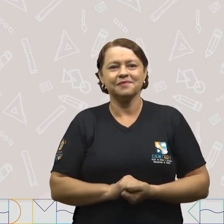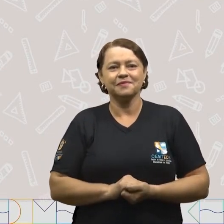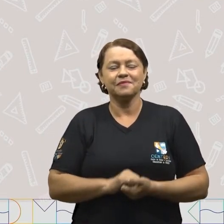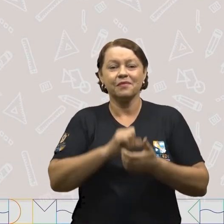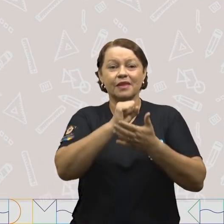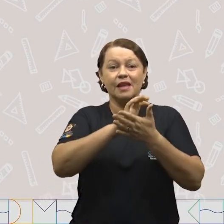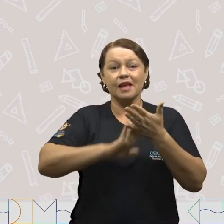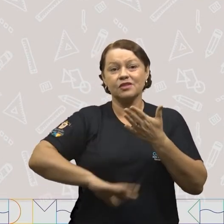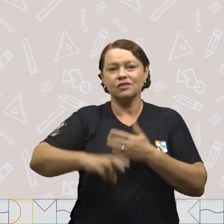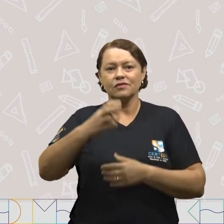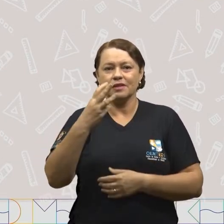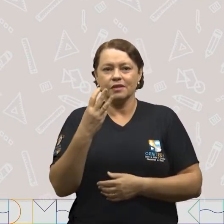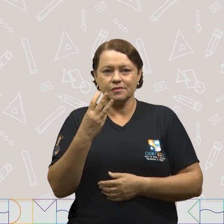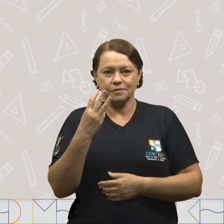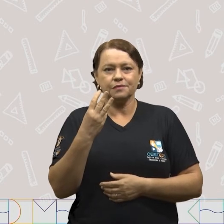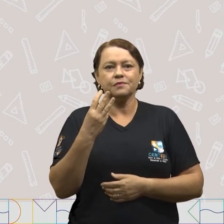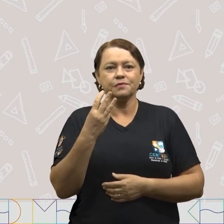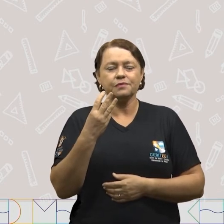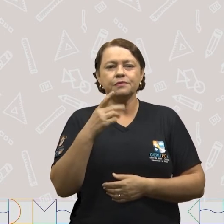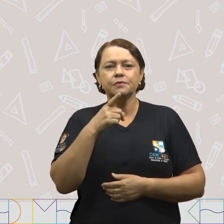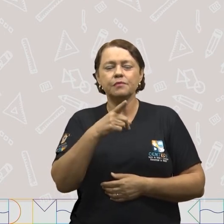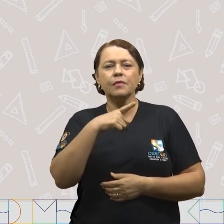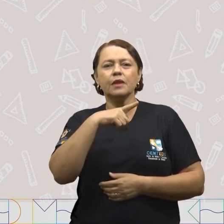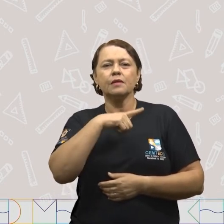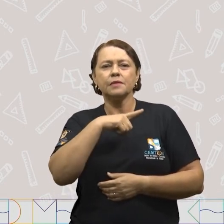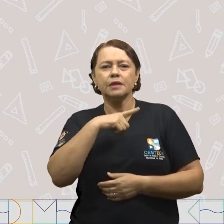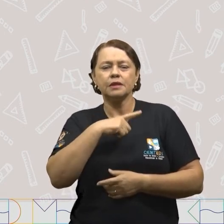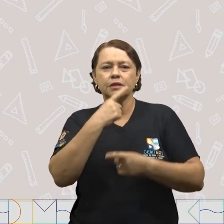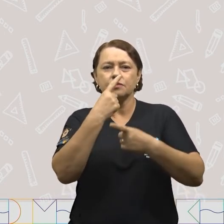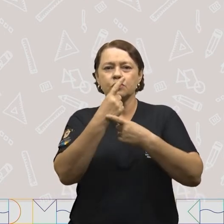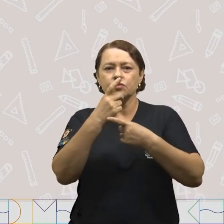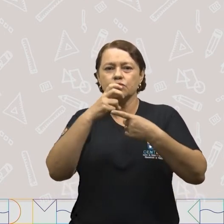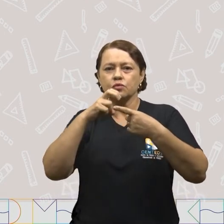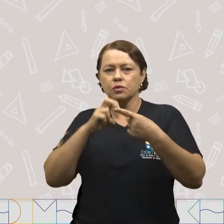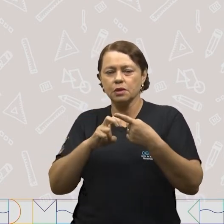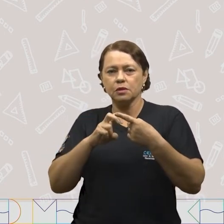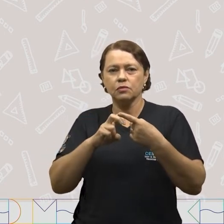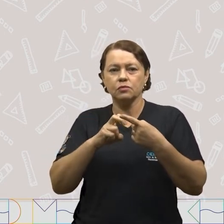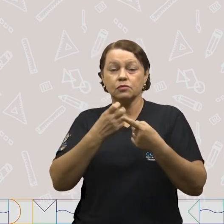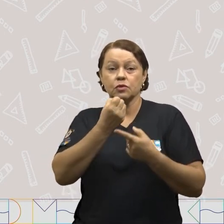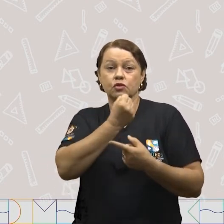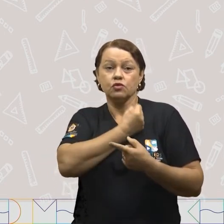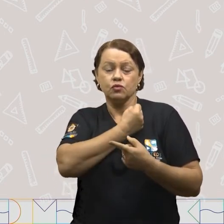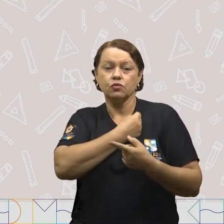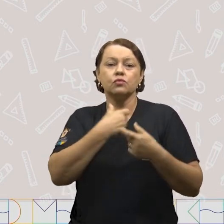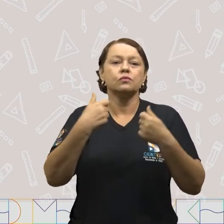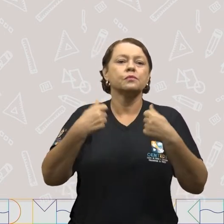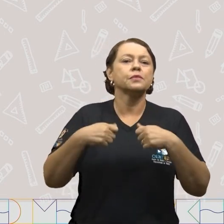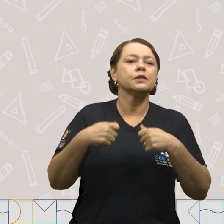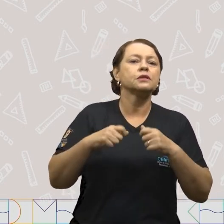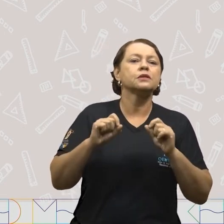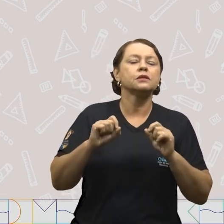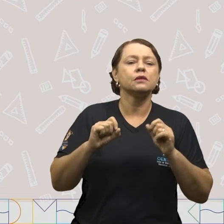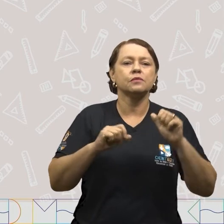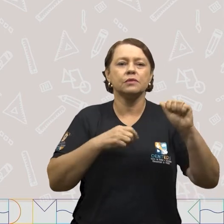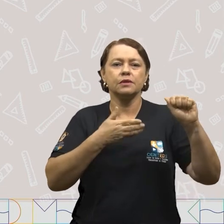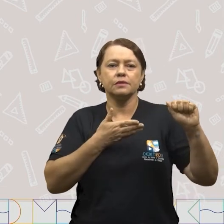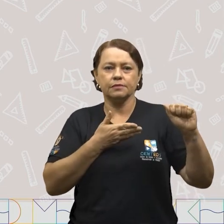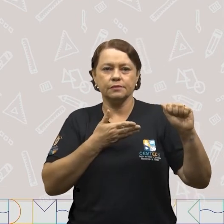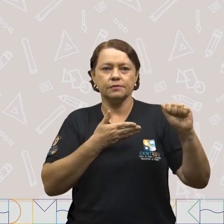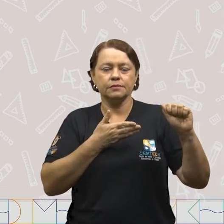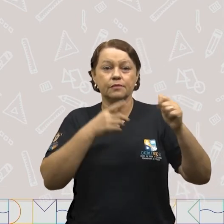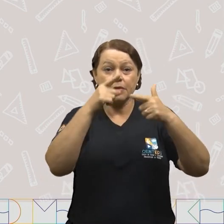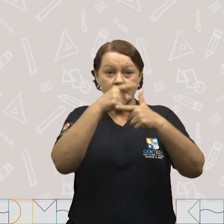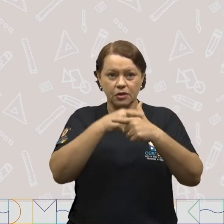Atividade número três. Para obtermos a quinta parte de um número, precisamos. Letra A.